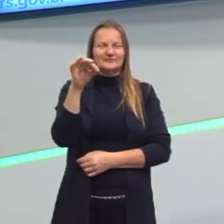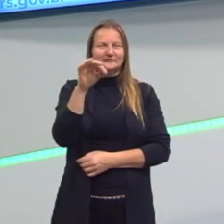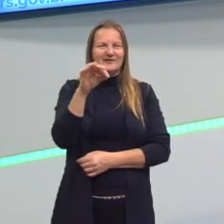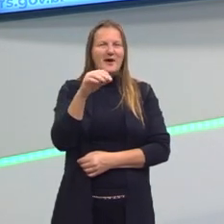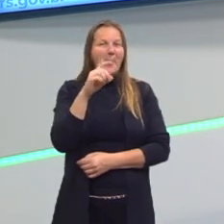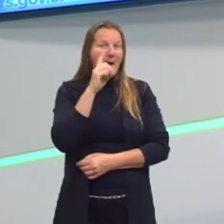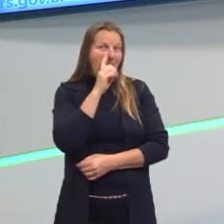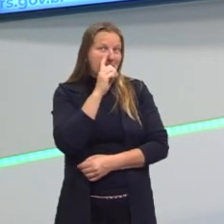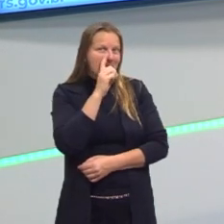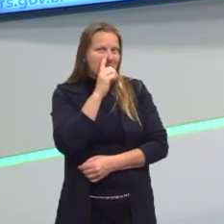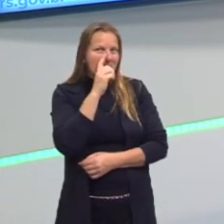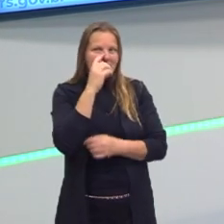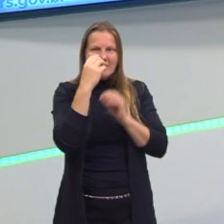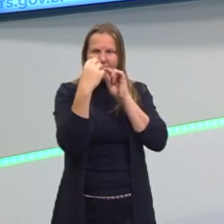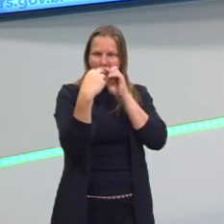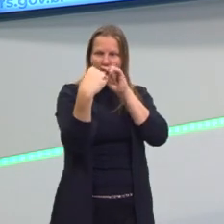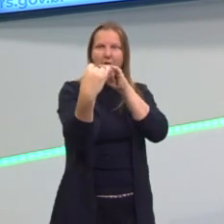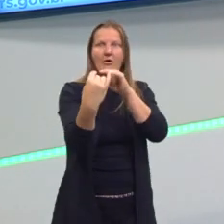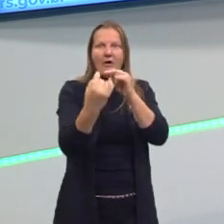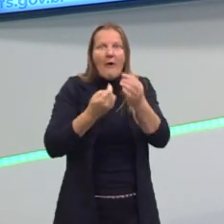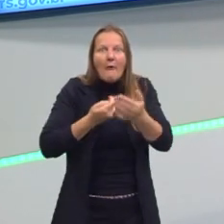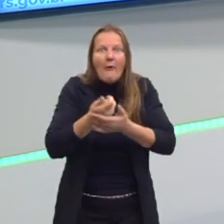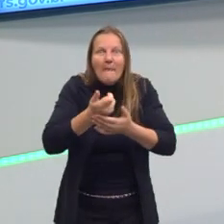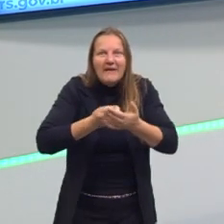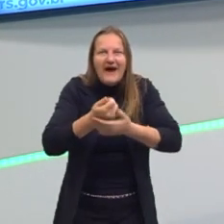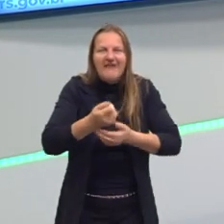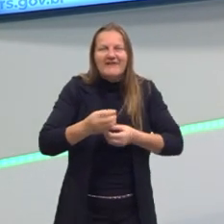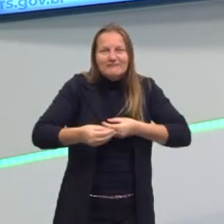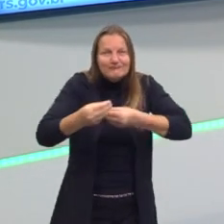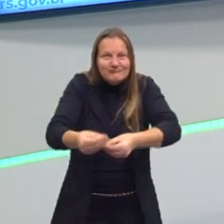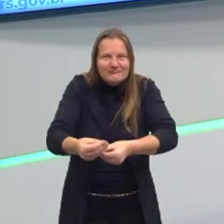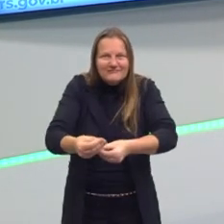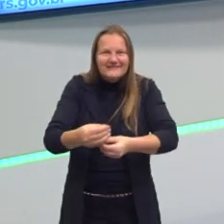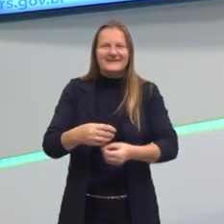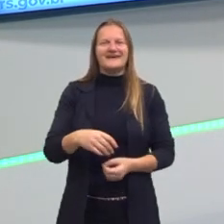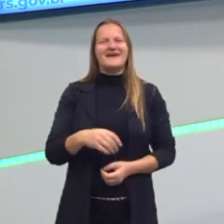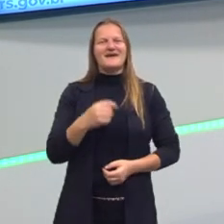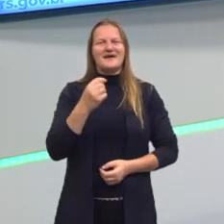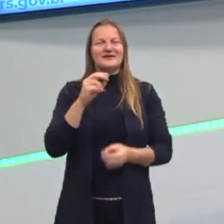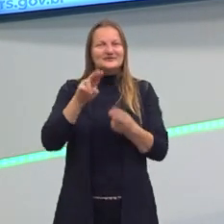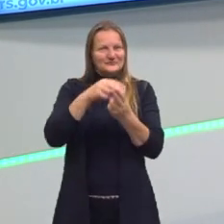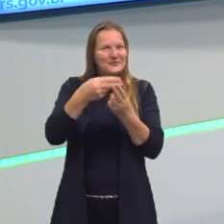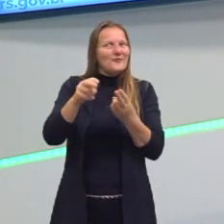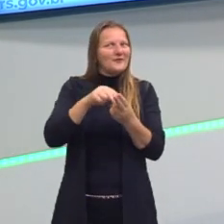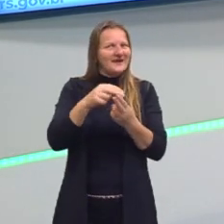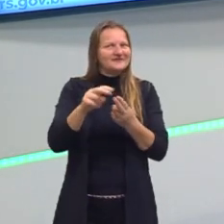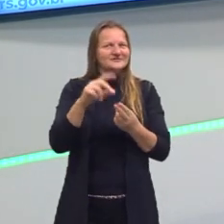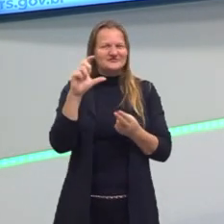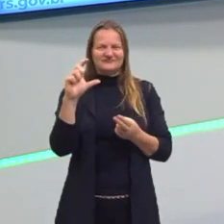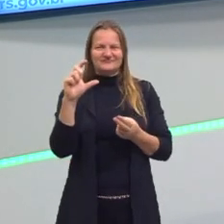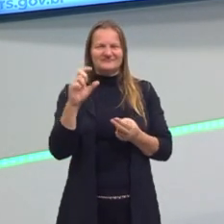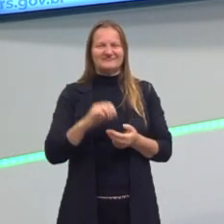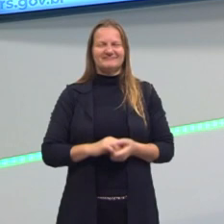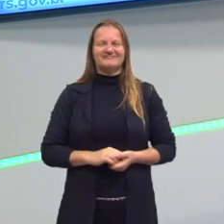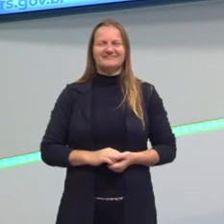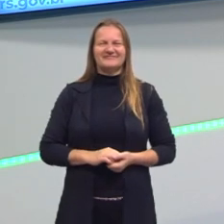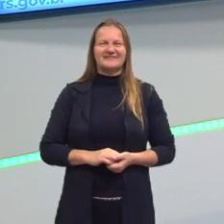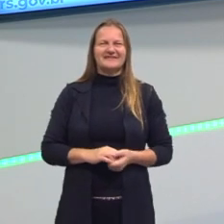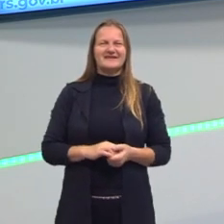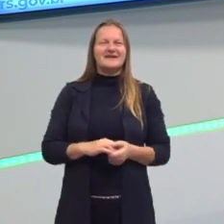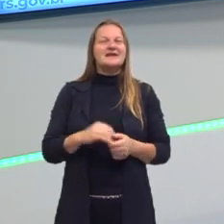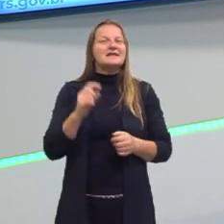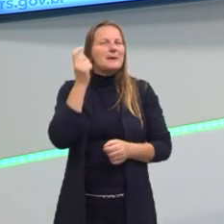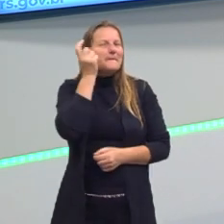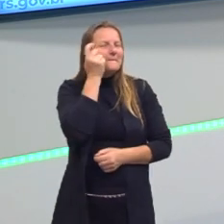maneira aí de hipnotizar as famílias para que as crianças comprassem, né? Então, vamos